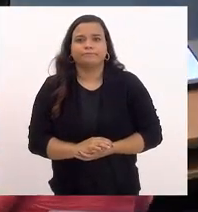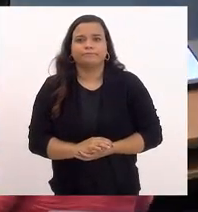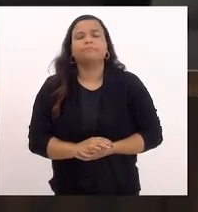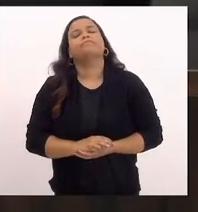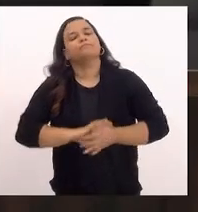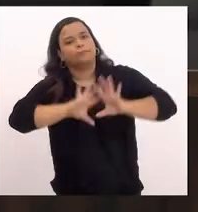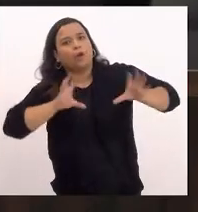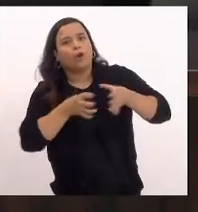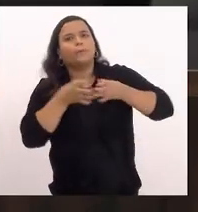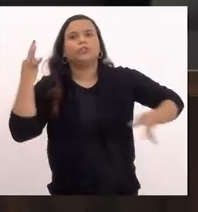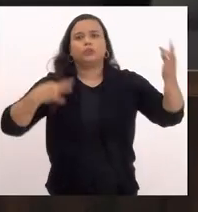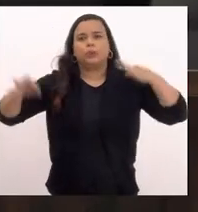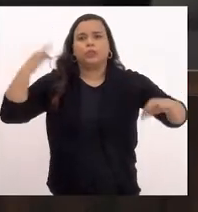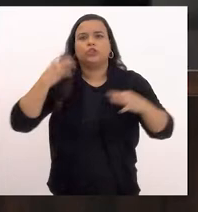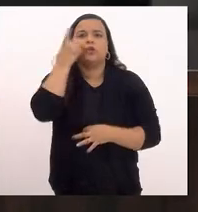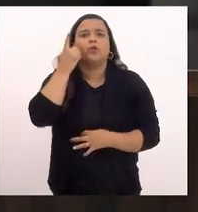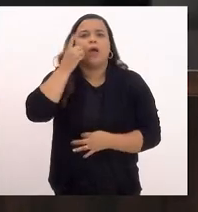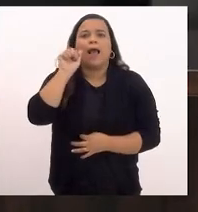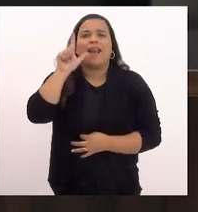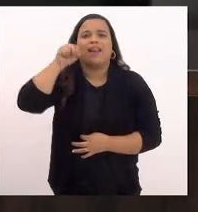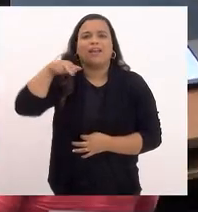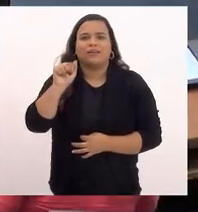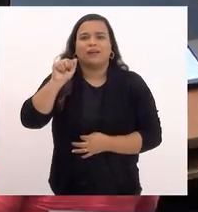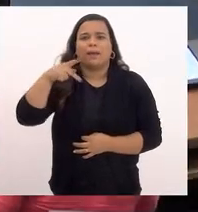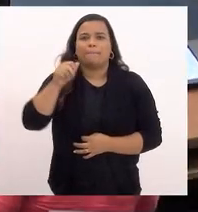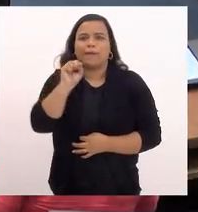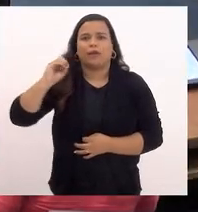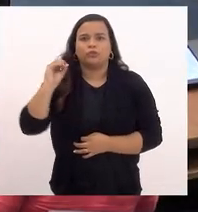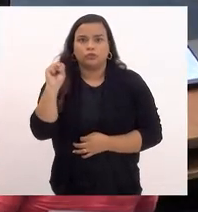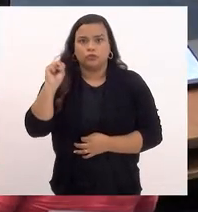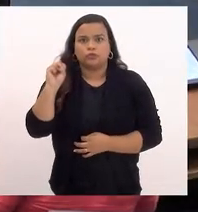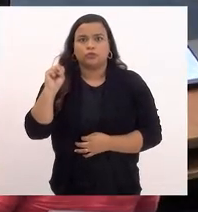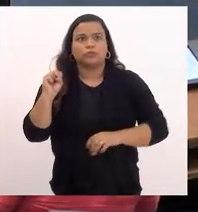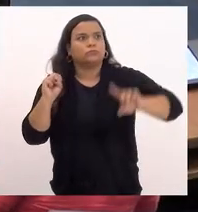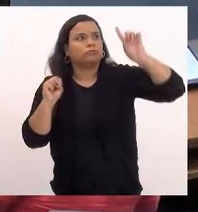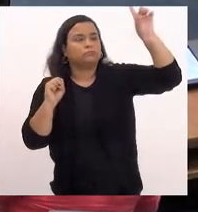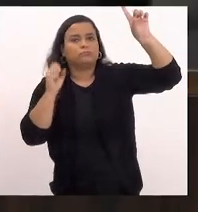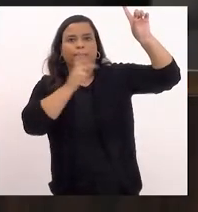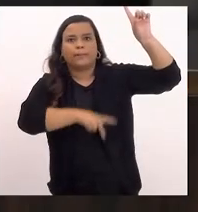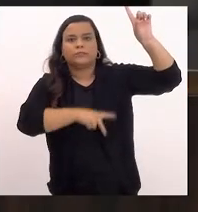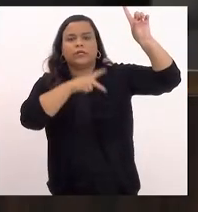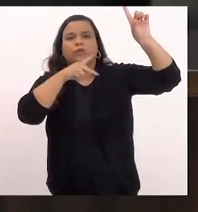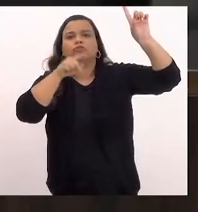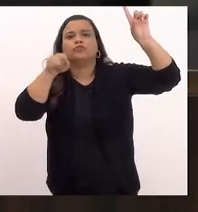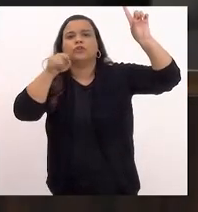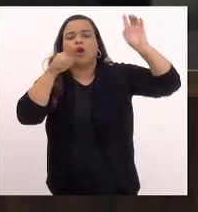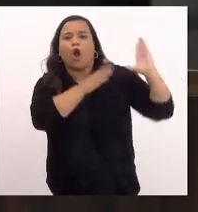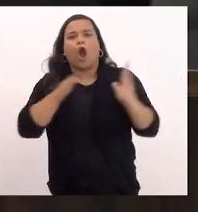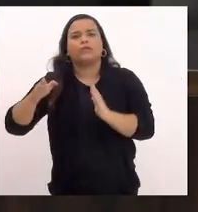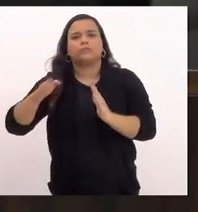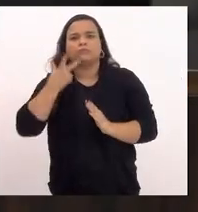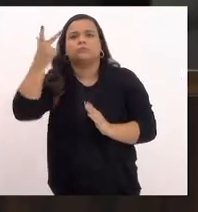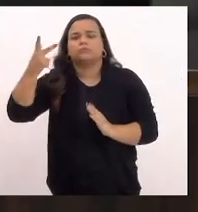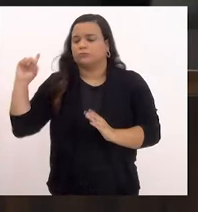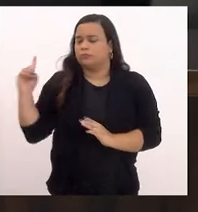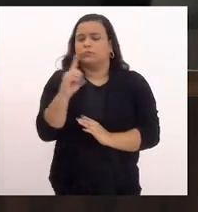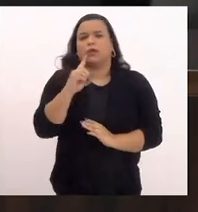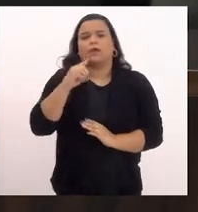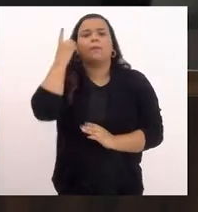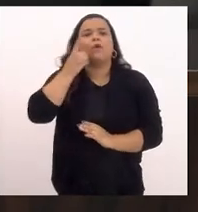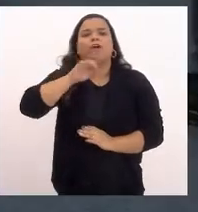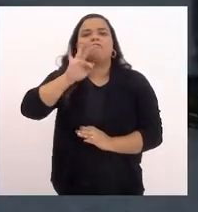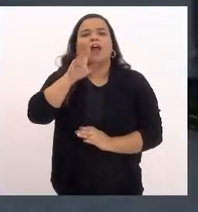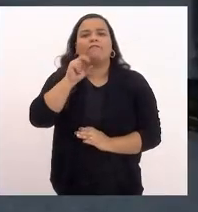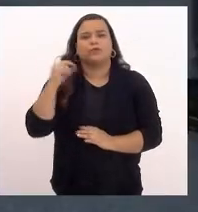pela Comissão de Turismo, deputado Alana Passos. Presidente, questão de ordem. Então, de ordem, deputado Flávio Serafini.